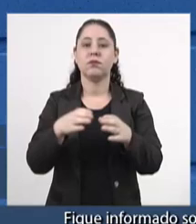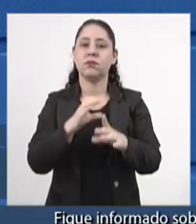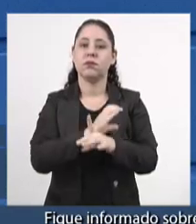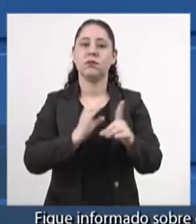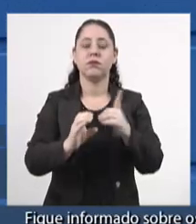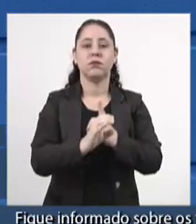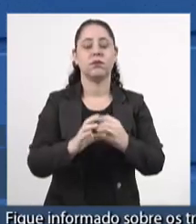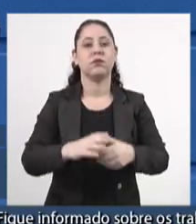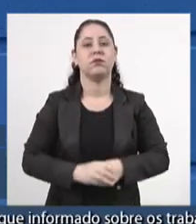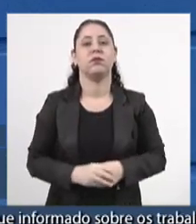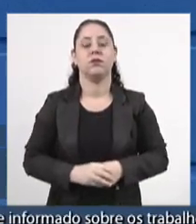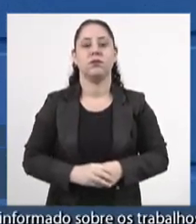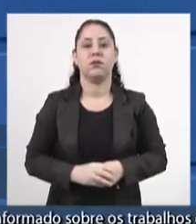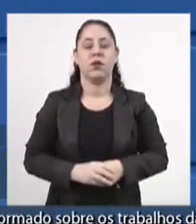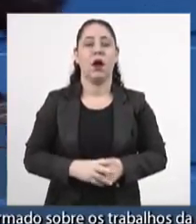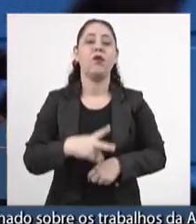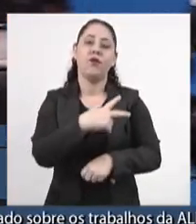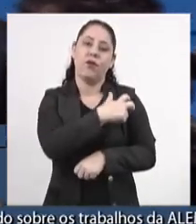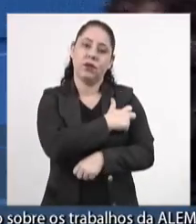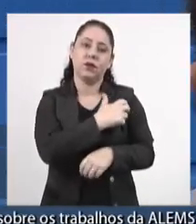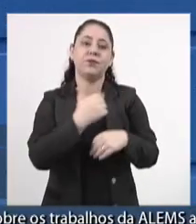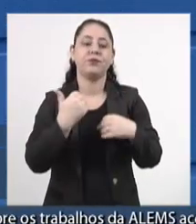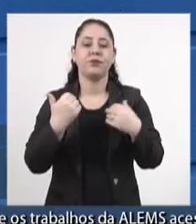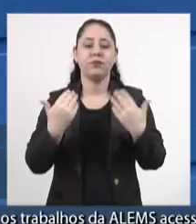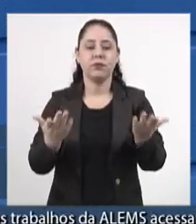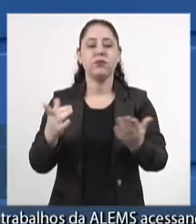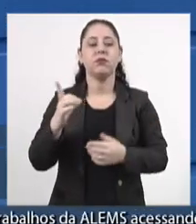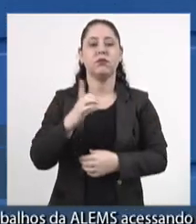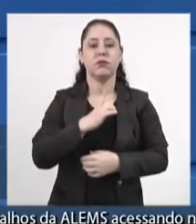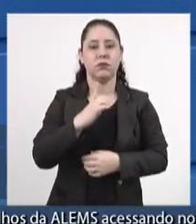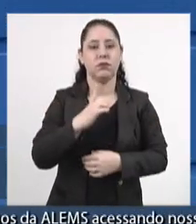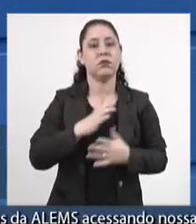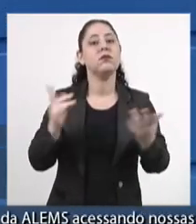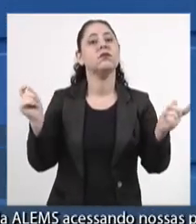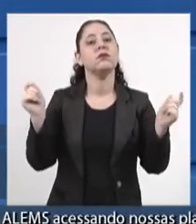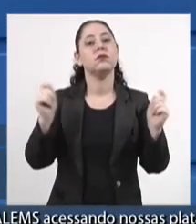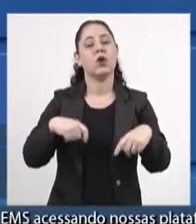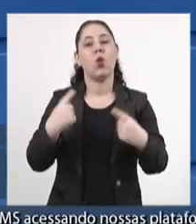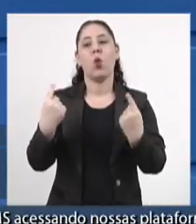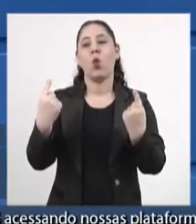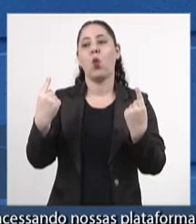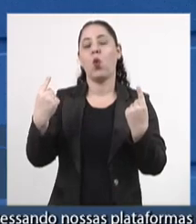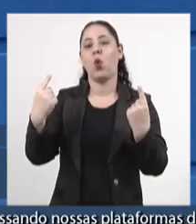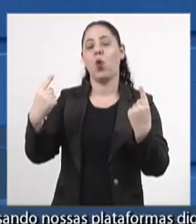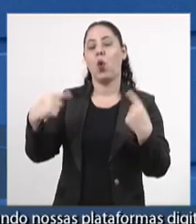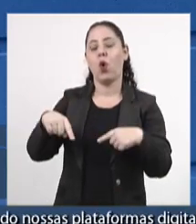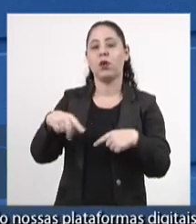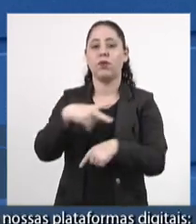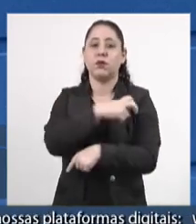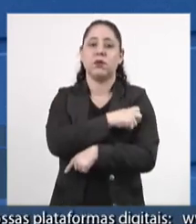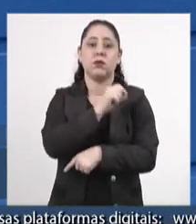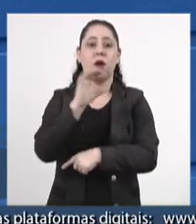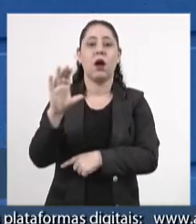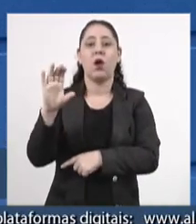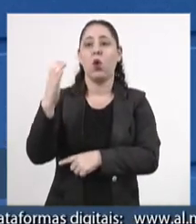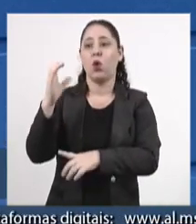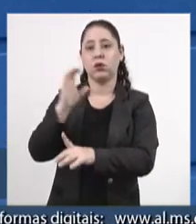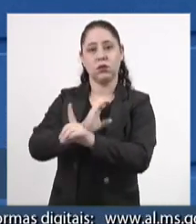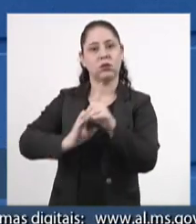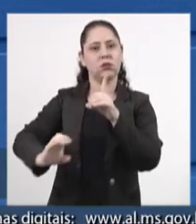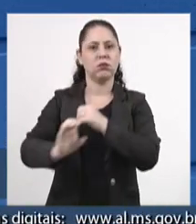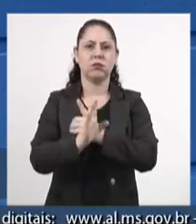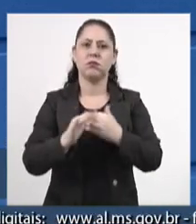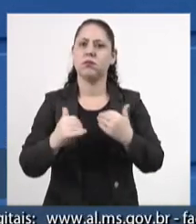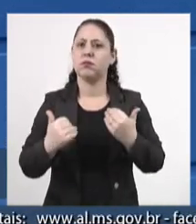A questão das vacinas, elas têm eficácia contra a Covid. Quem fala isso? A comunidade